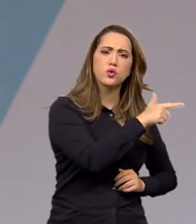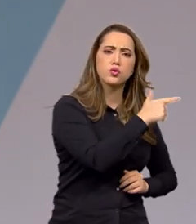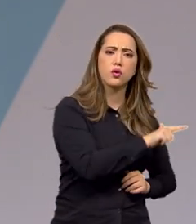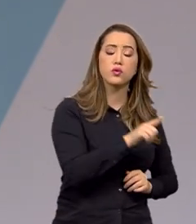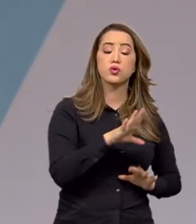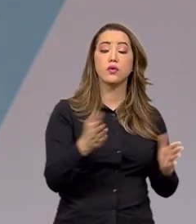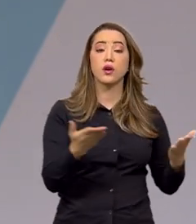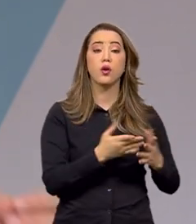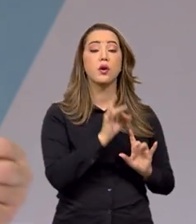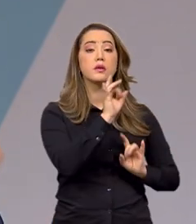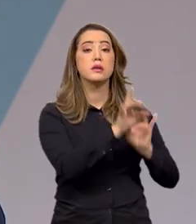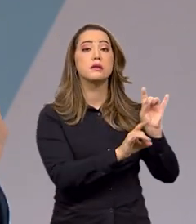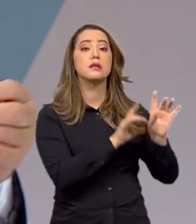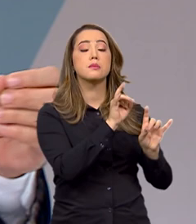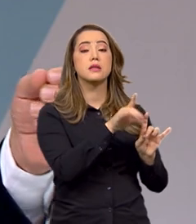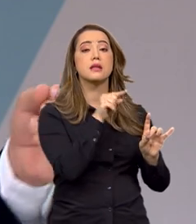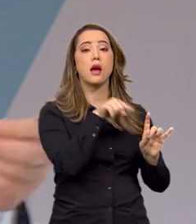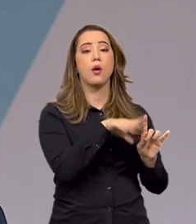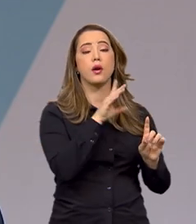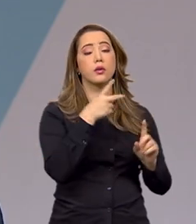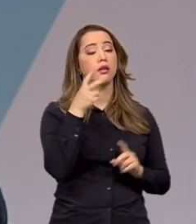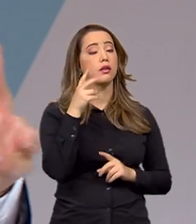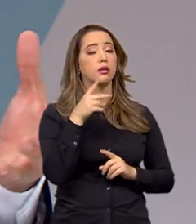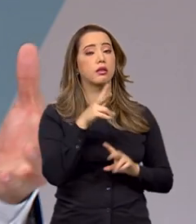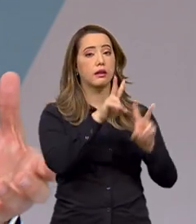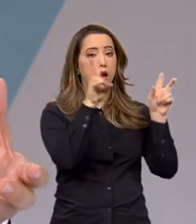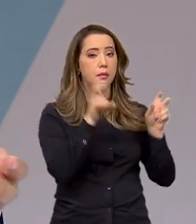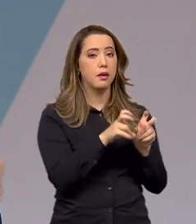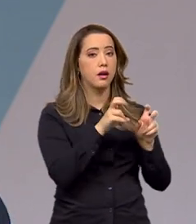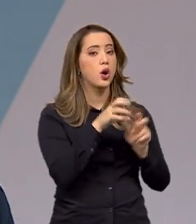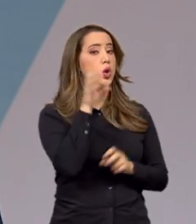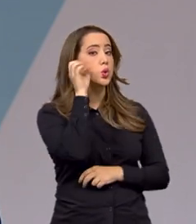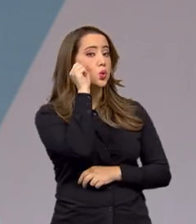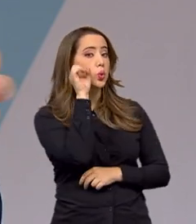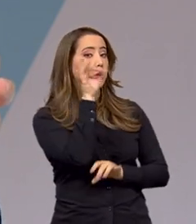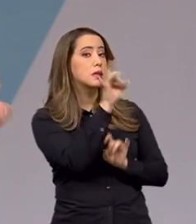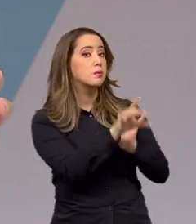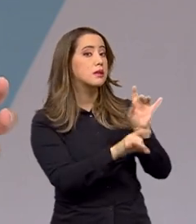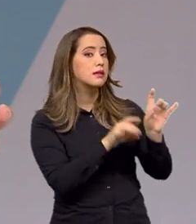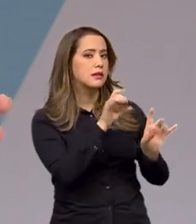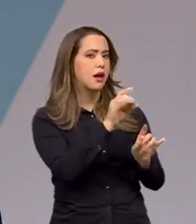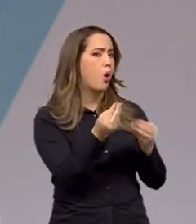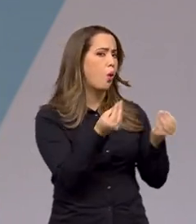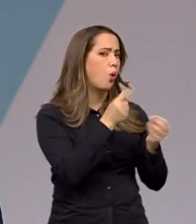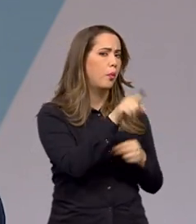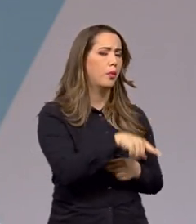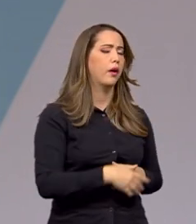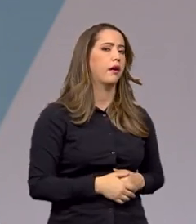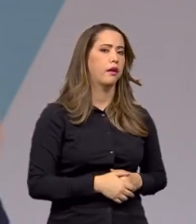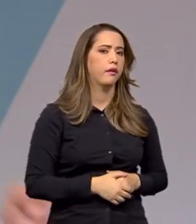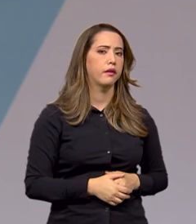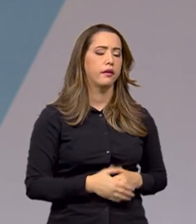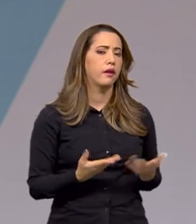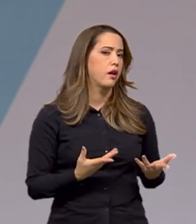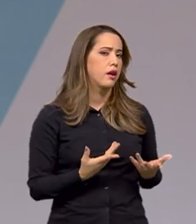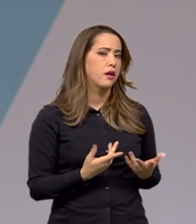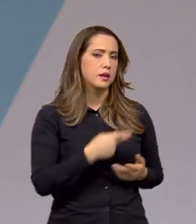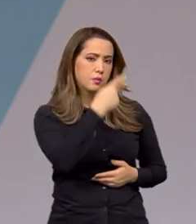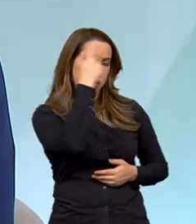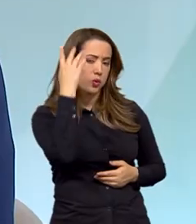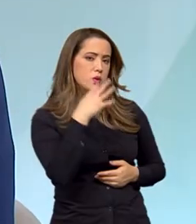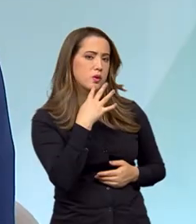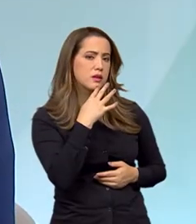especializada. Queria que o senhor falasse um pouco como é que foi a adesão desses estados e o que significa isso para o público que está nos